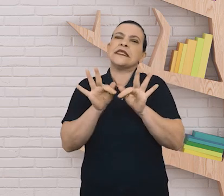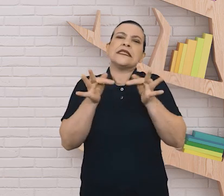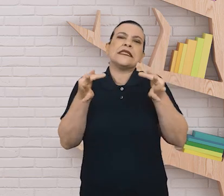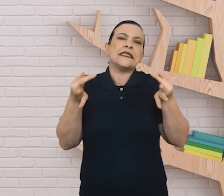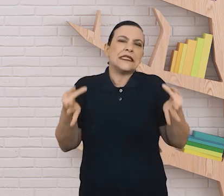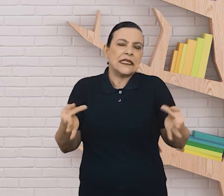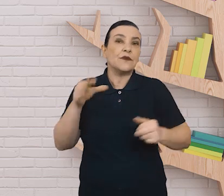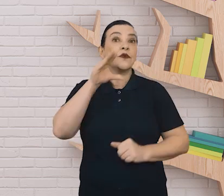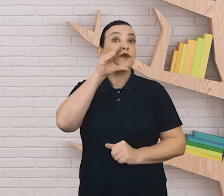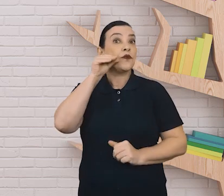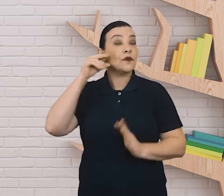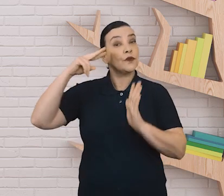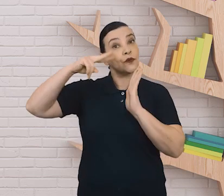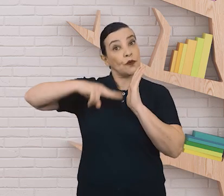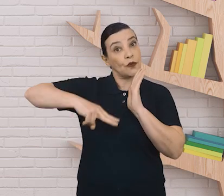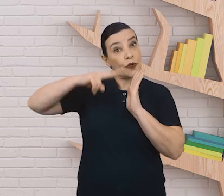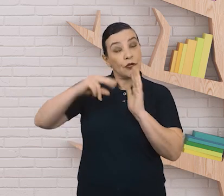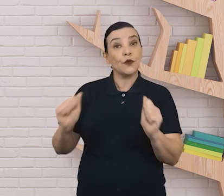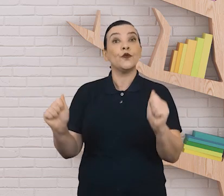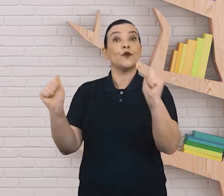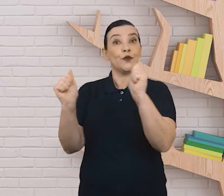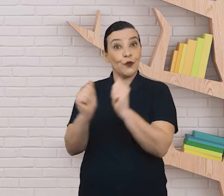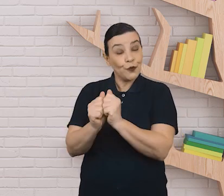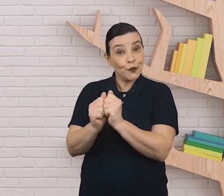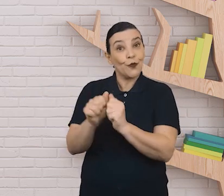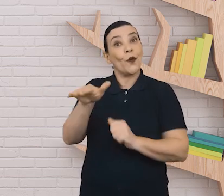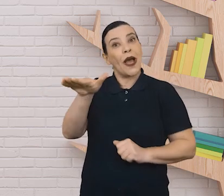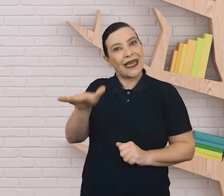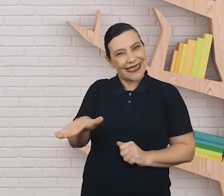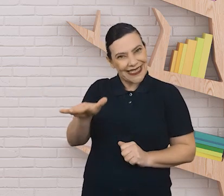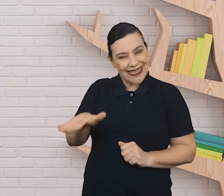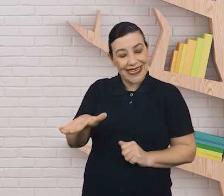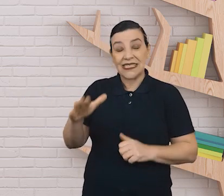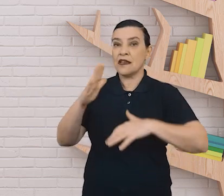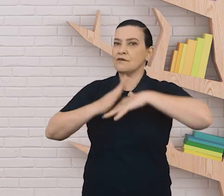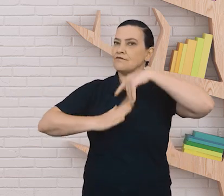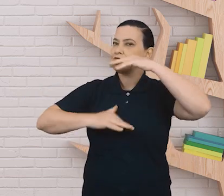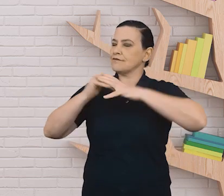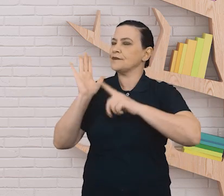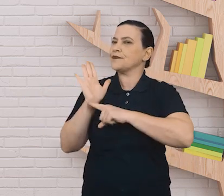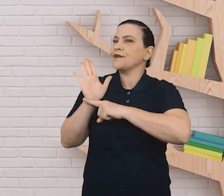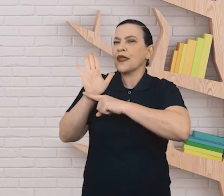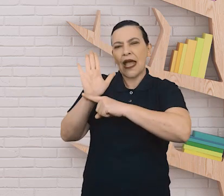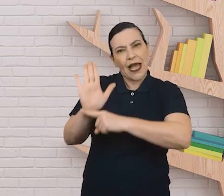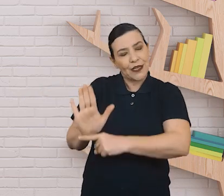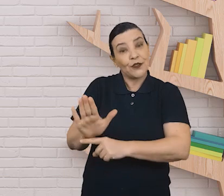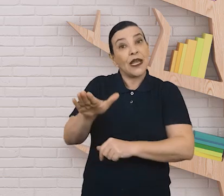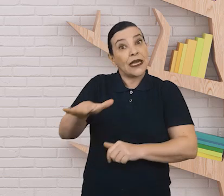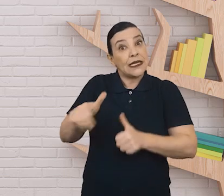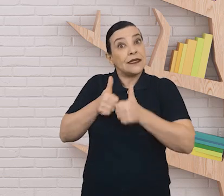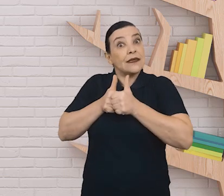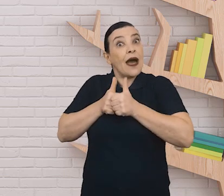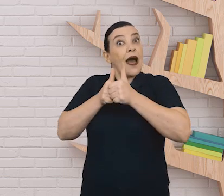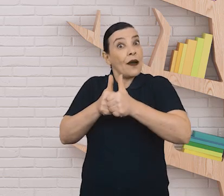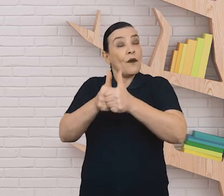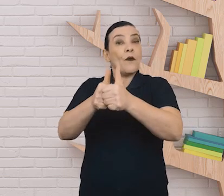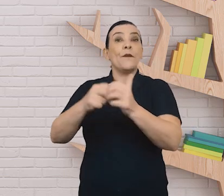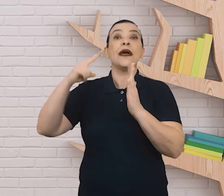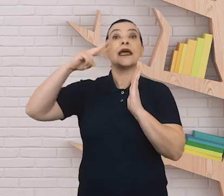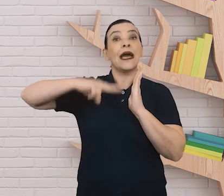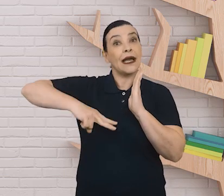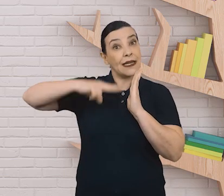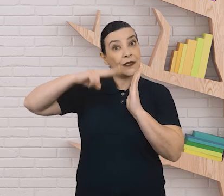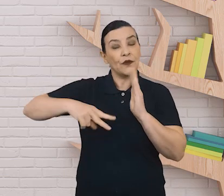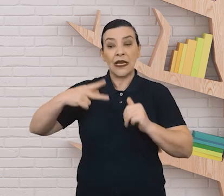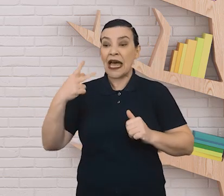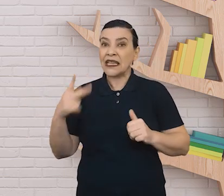conversa entre o adulto mediador da leitura e a criança. Essa prática permite que a criança se torne participante ativa da leitura do